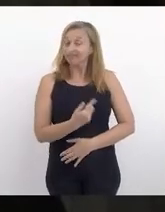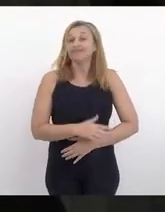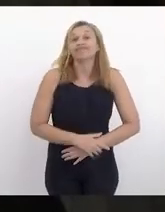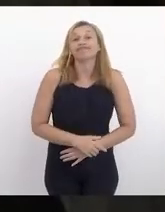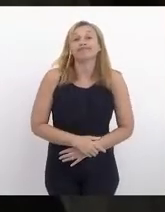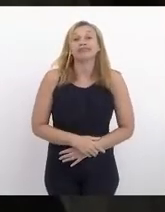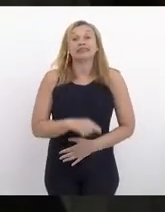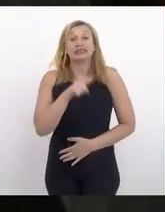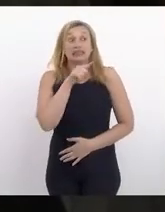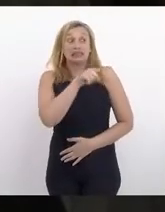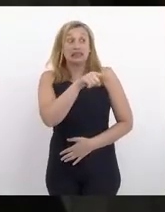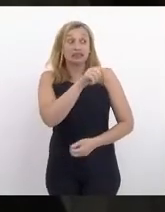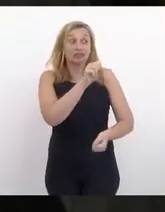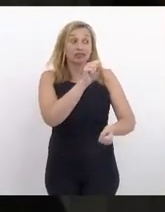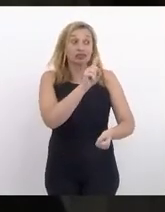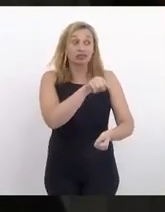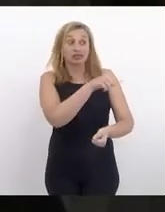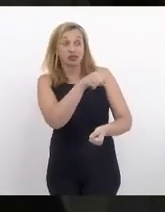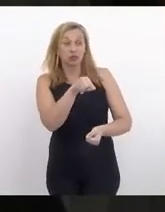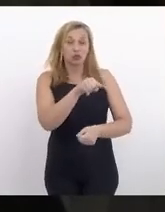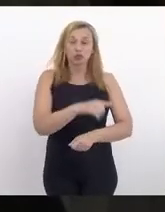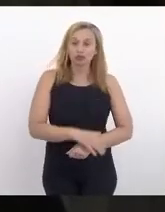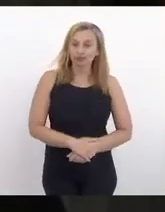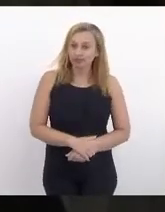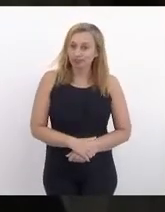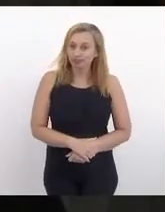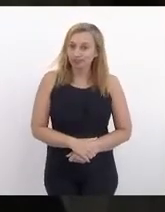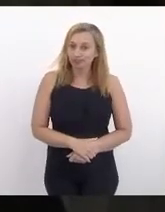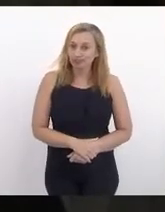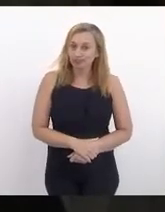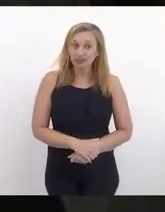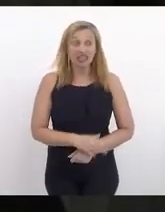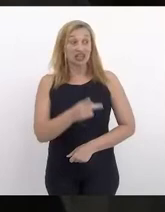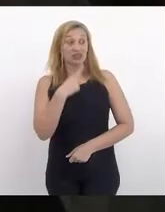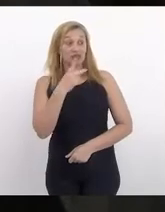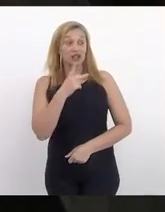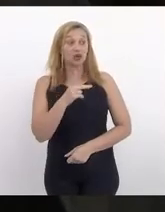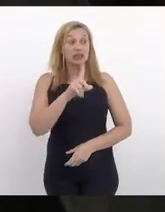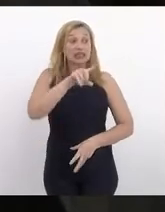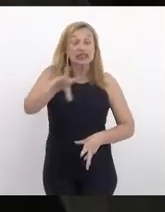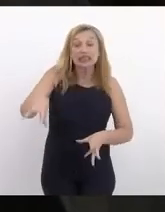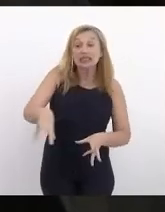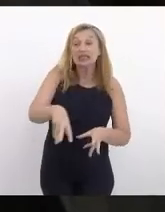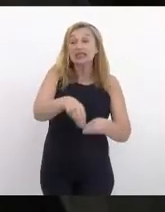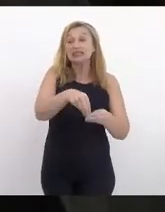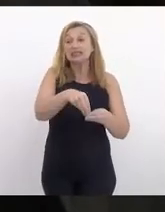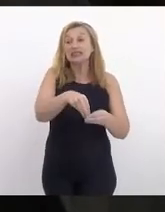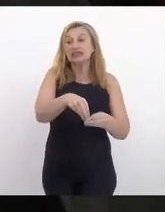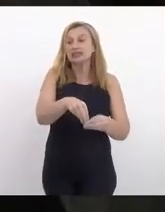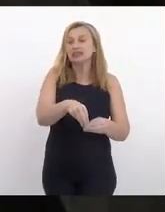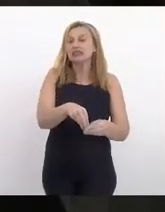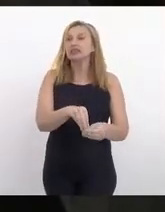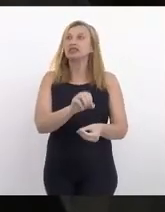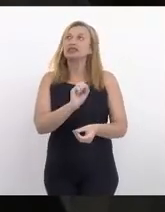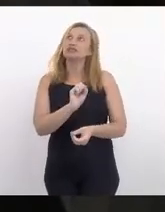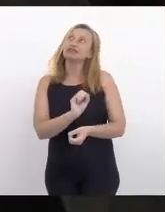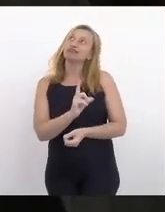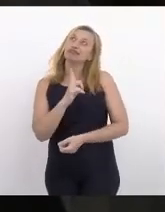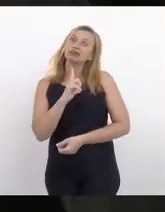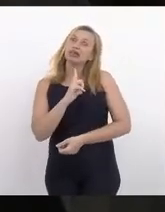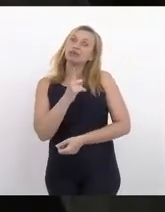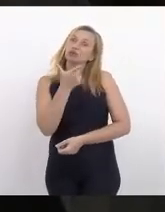ele sancionou e que disse que iria implantar, e temos apenas